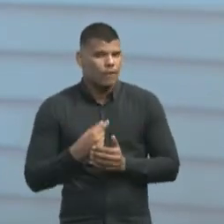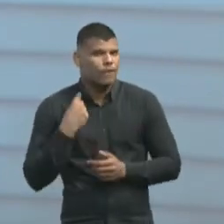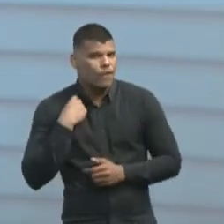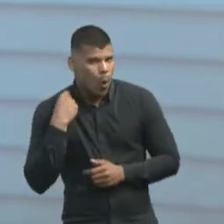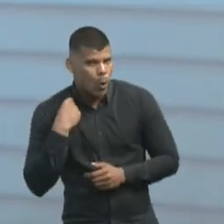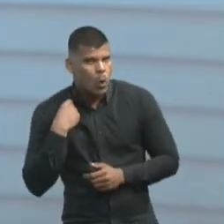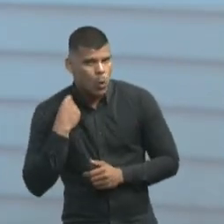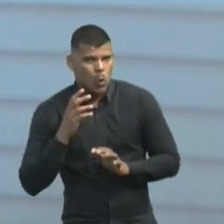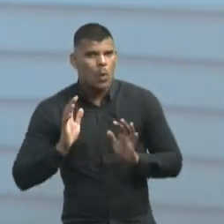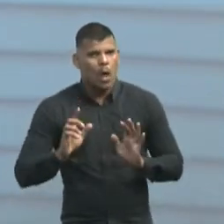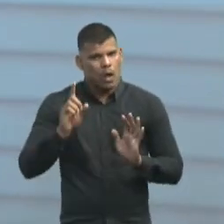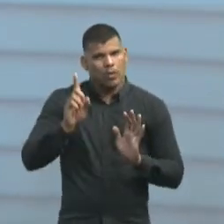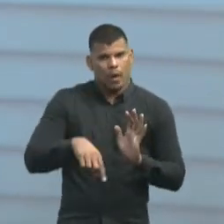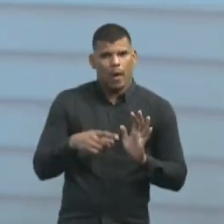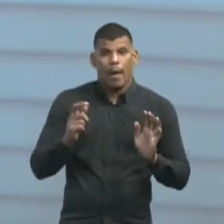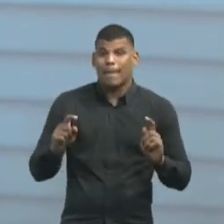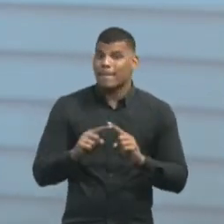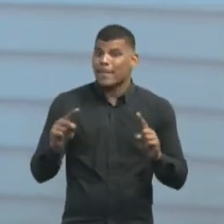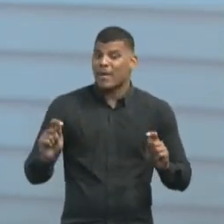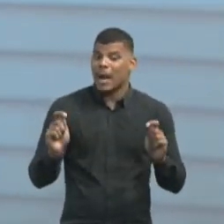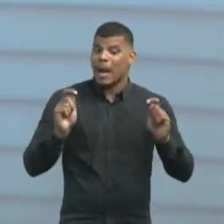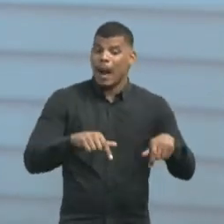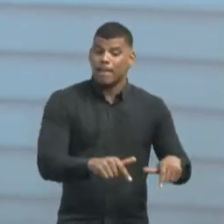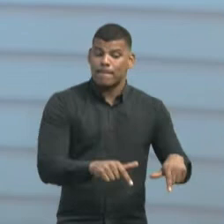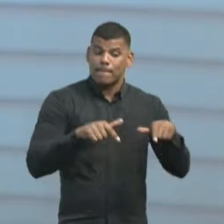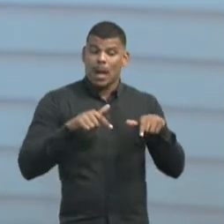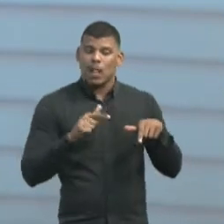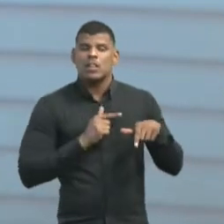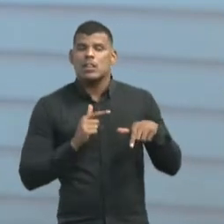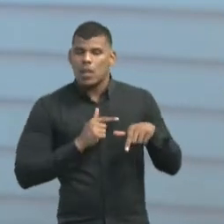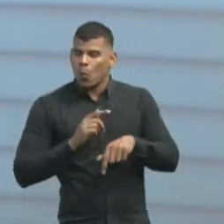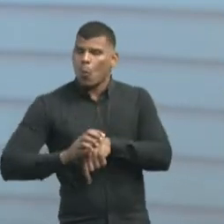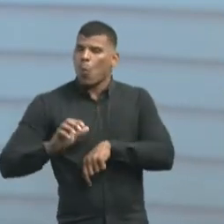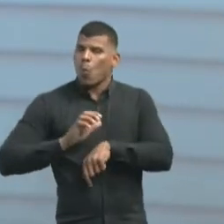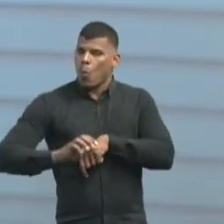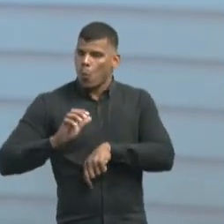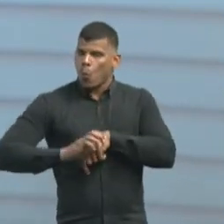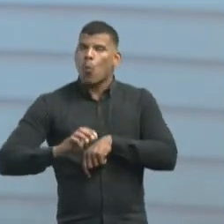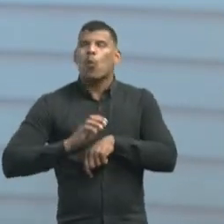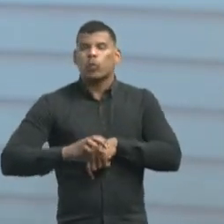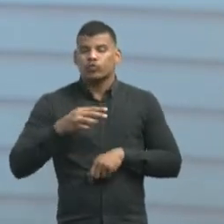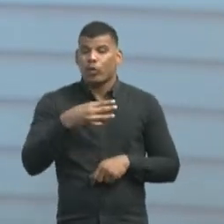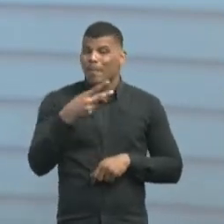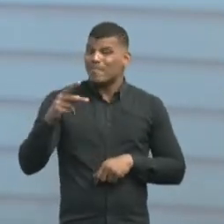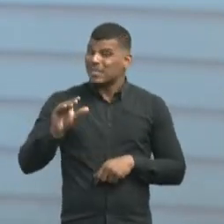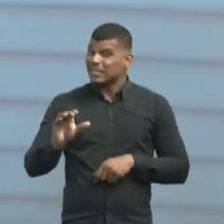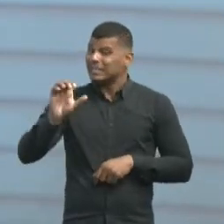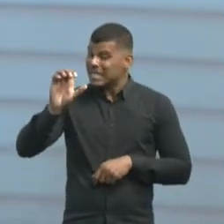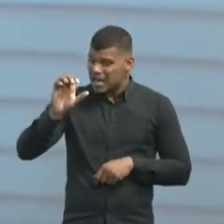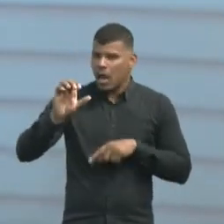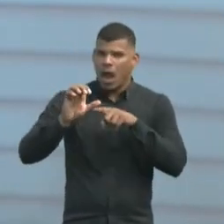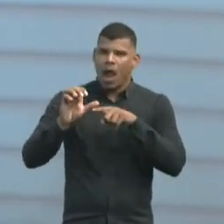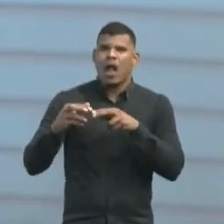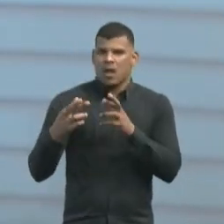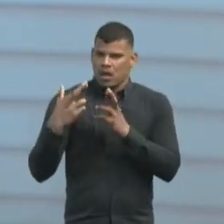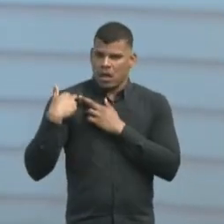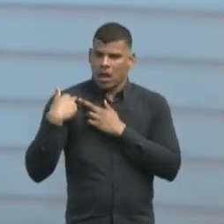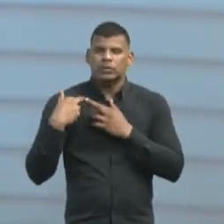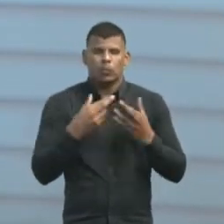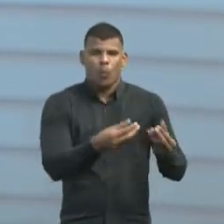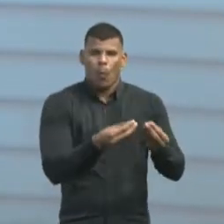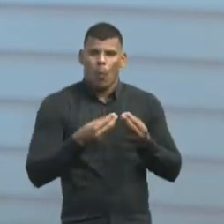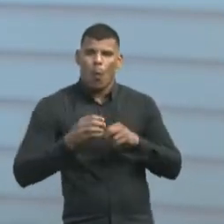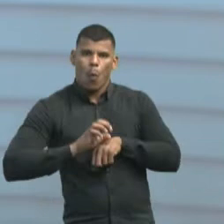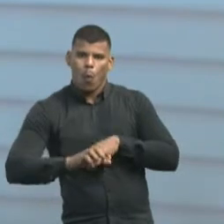capacitados, eles fazem um curso, que é dado pelo Ministério Público, o